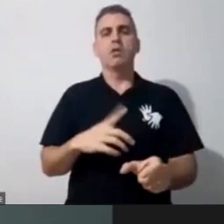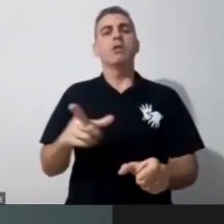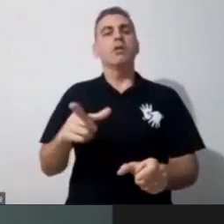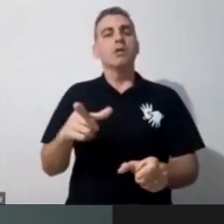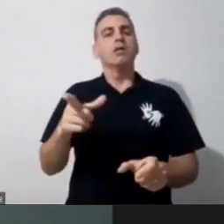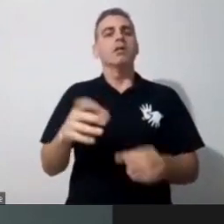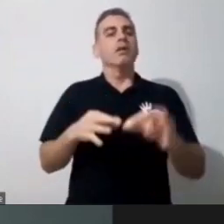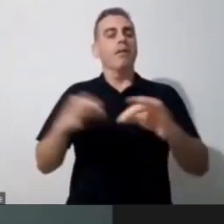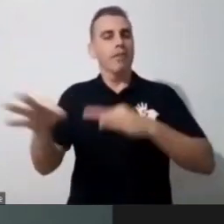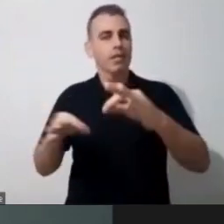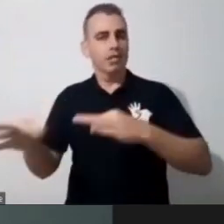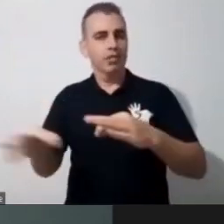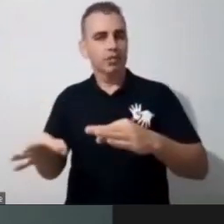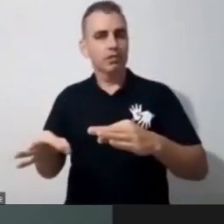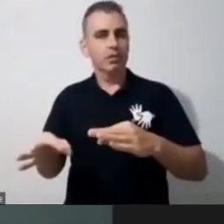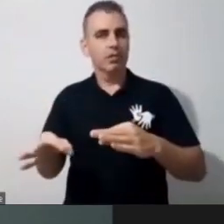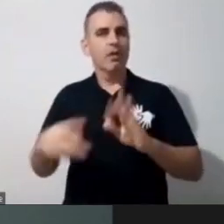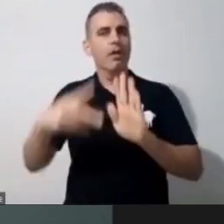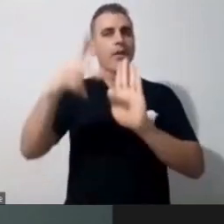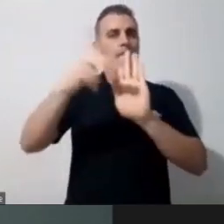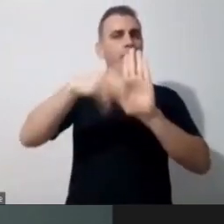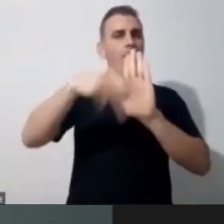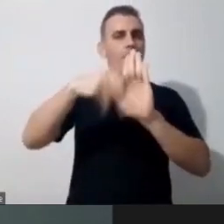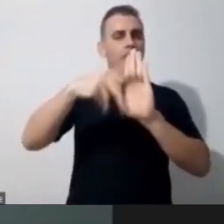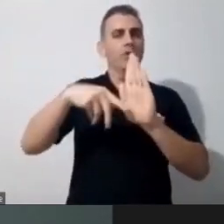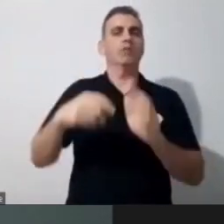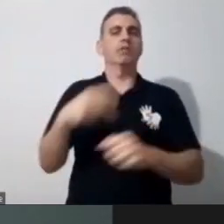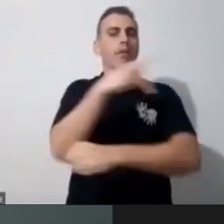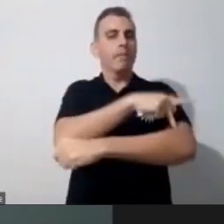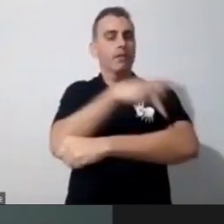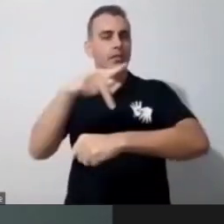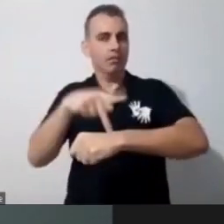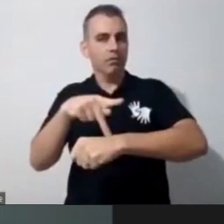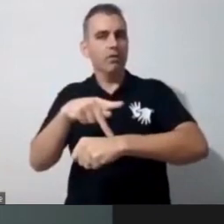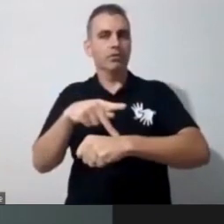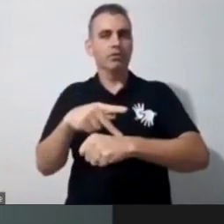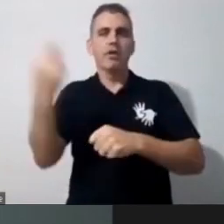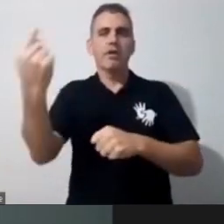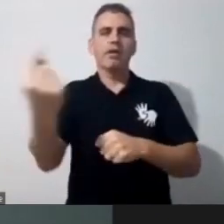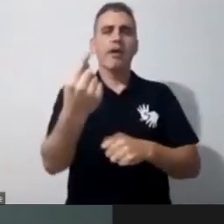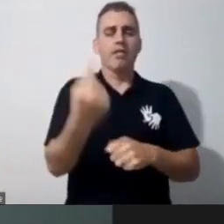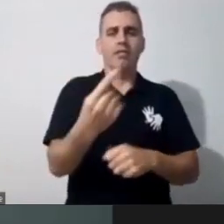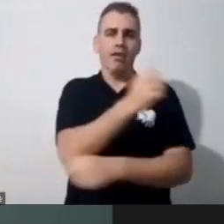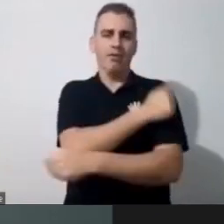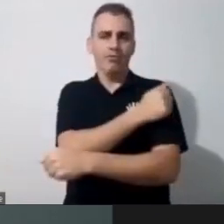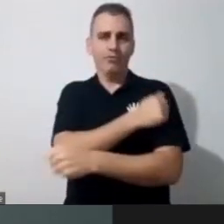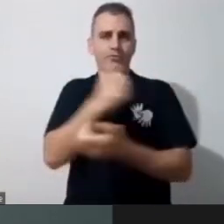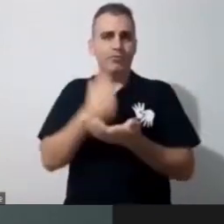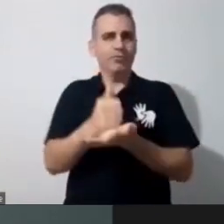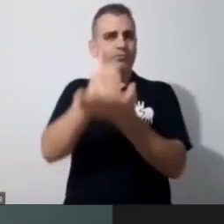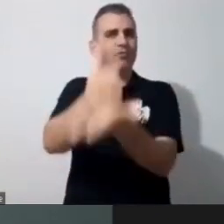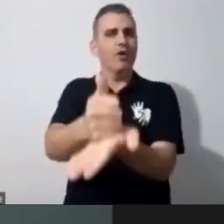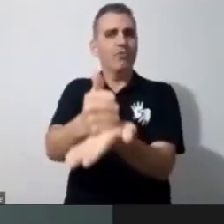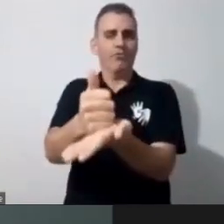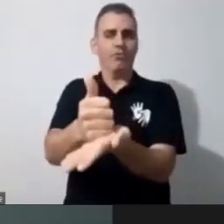planejar propostas pedagógicas que contêm as particularidades hoje de cada um. Então, isso foi preciso, né? Eu acho que isso